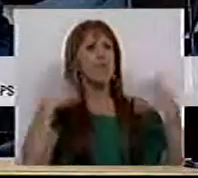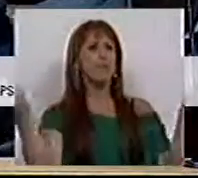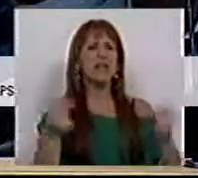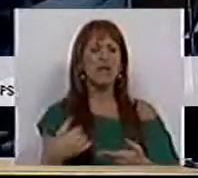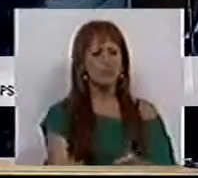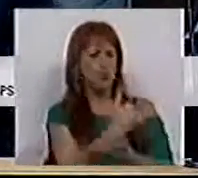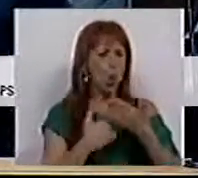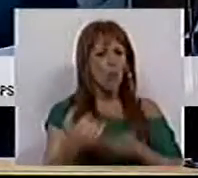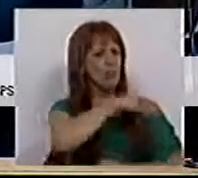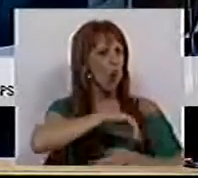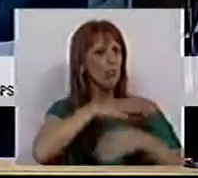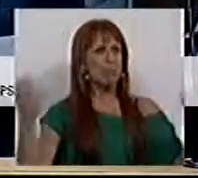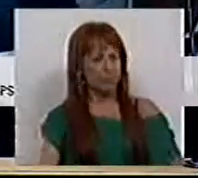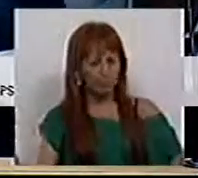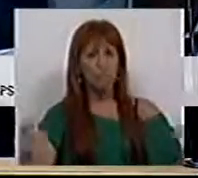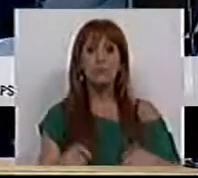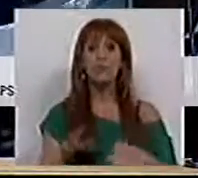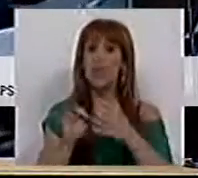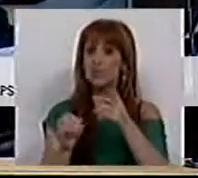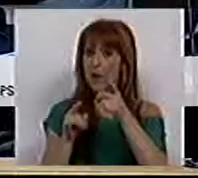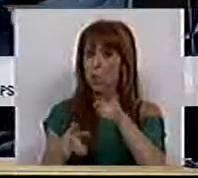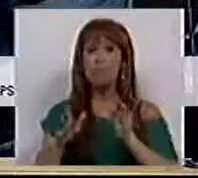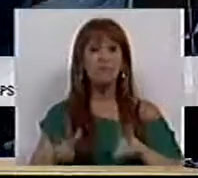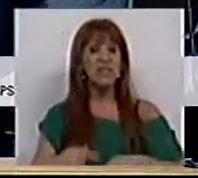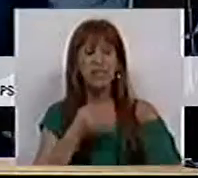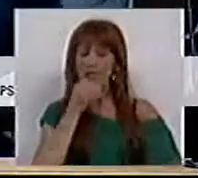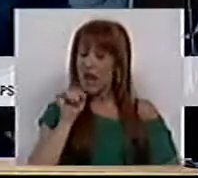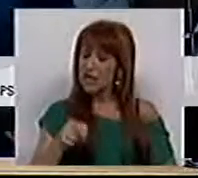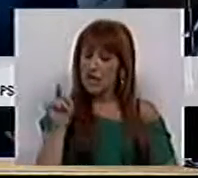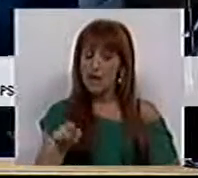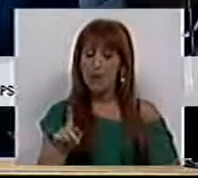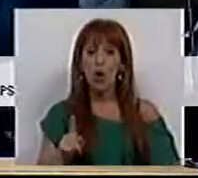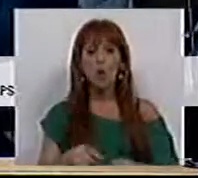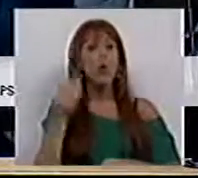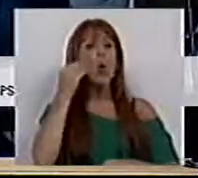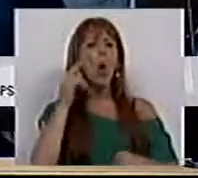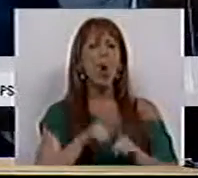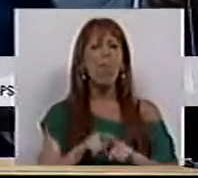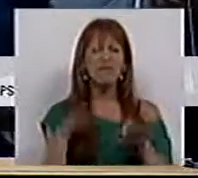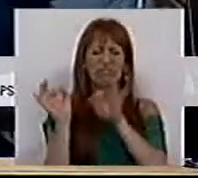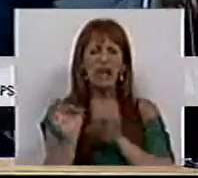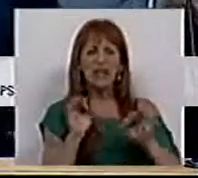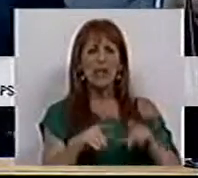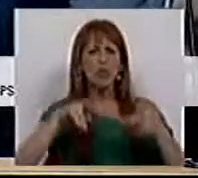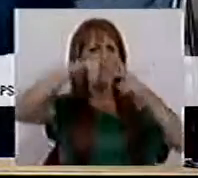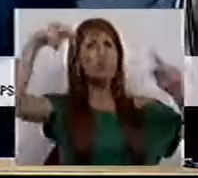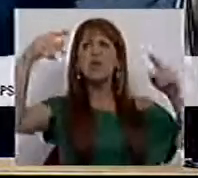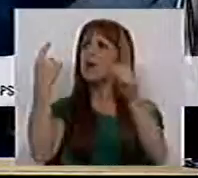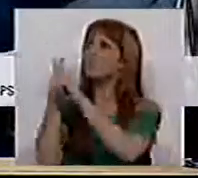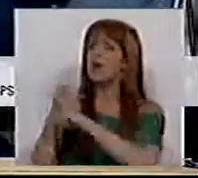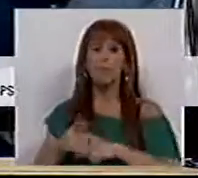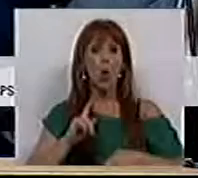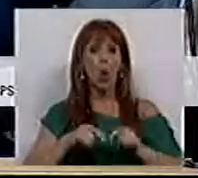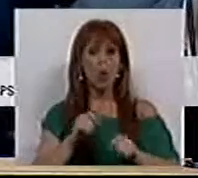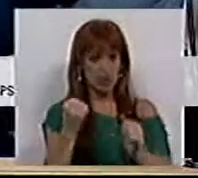lucrativa. E há um aspecto que temos que aqui referir. É a forma como foram tratados os municípios,